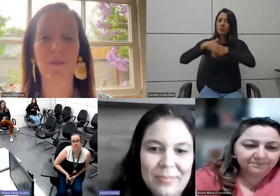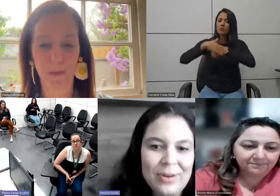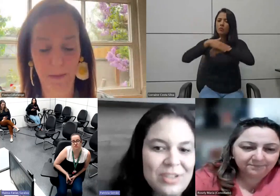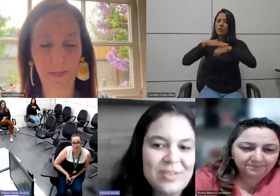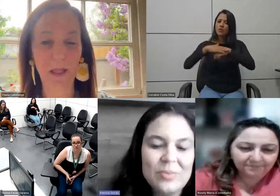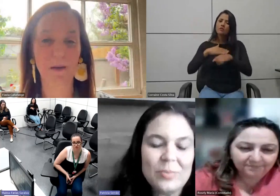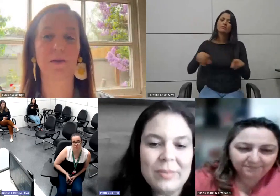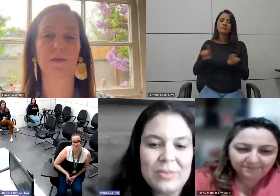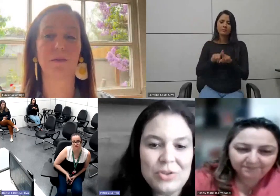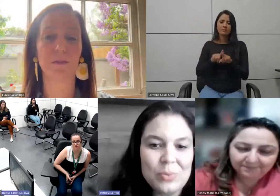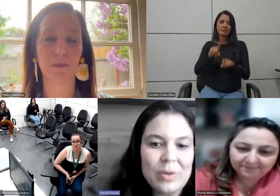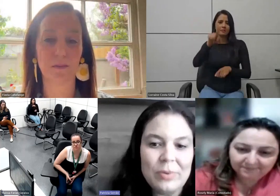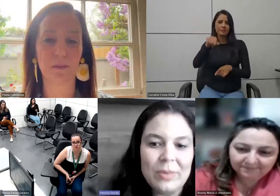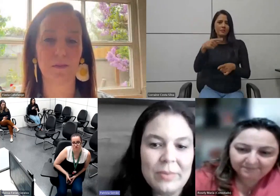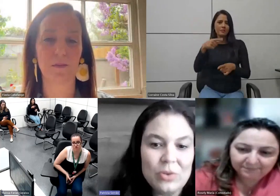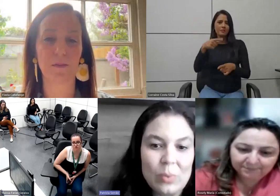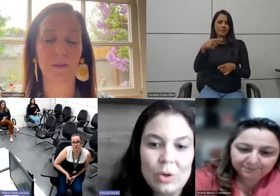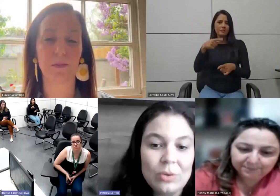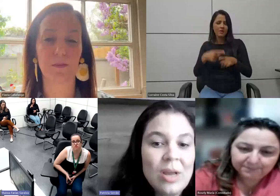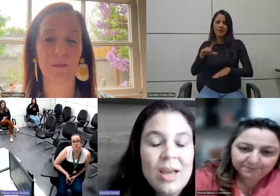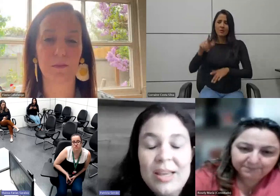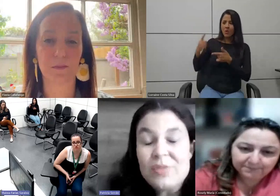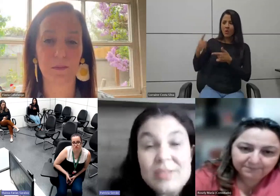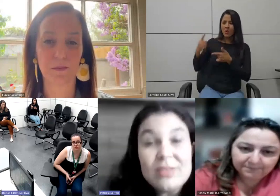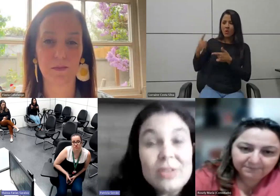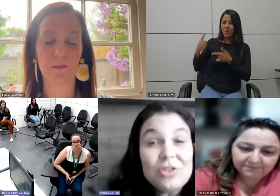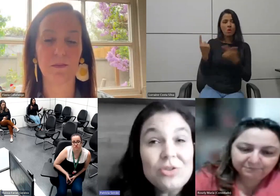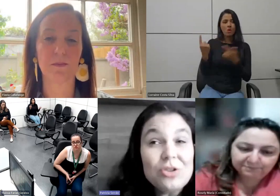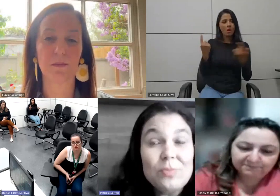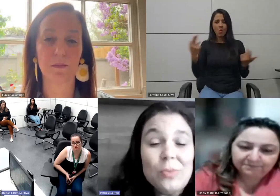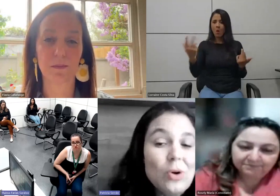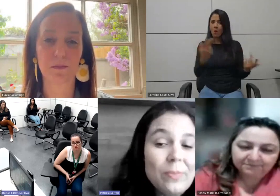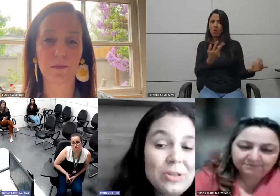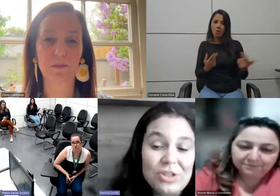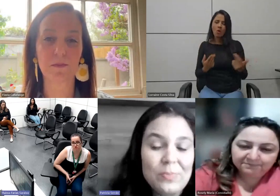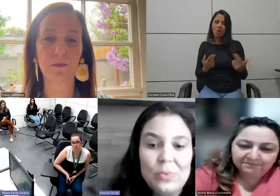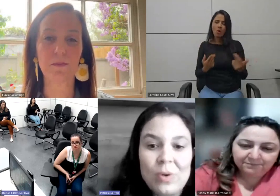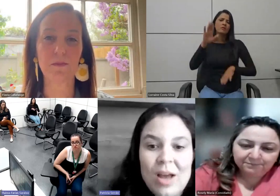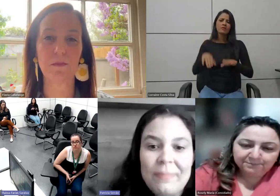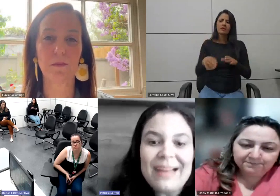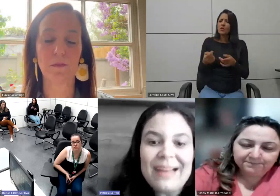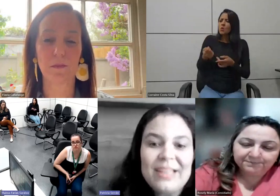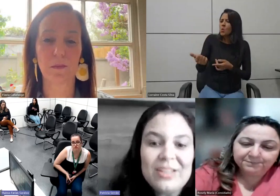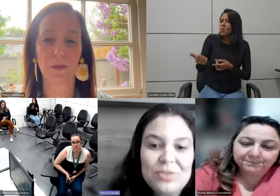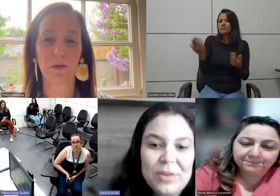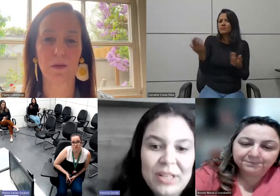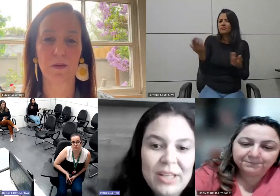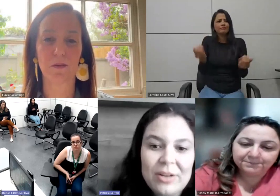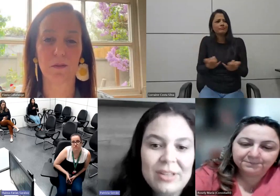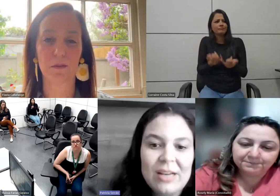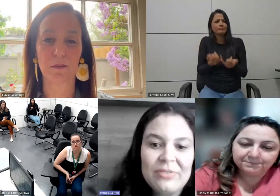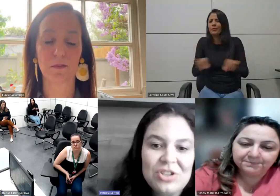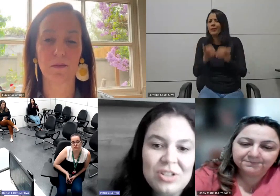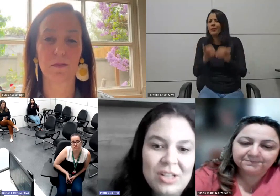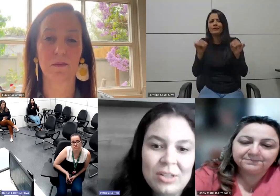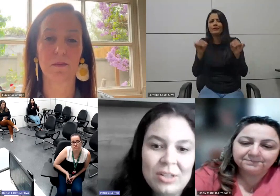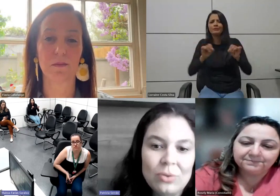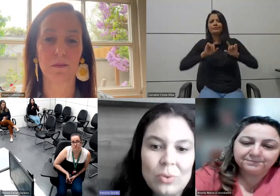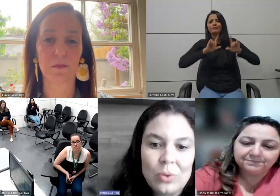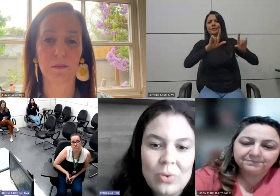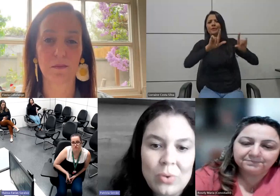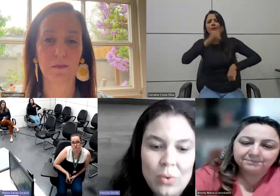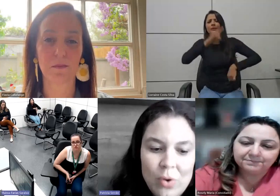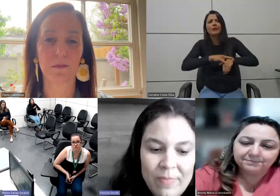também né porque as vezes o problema de um é problema do outro e as vezes são questões bobas tipo plaquinha de banheiro que tava